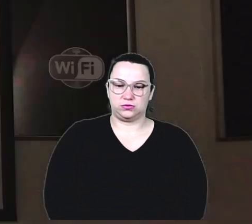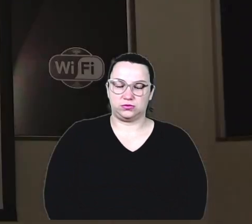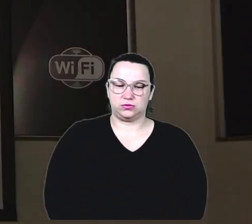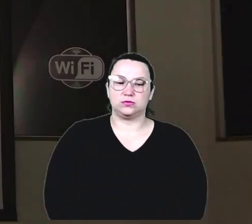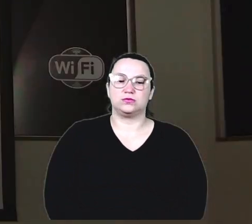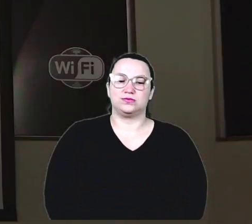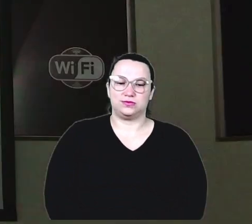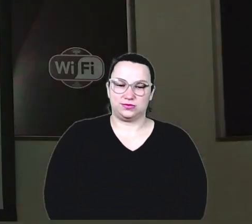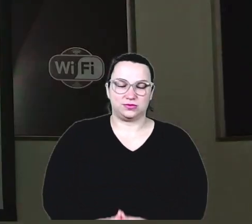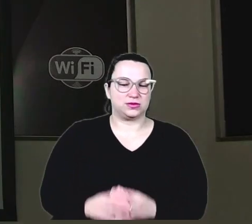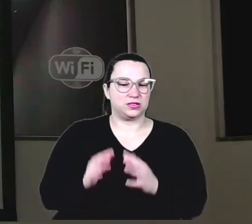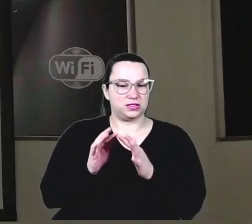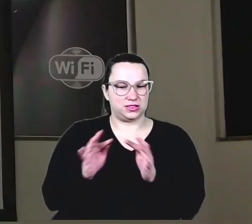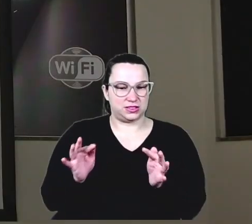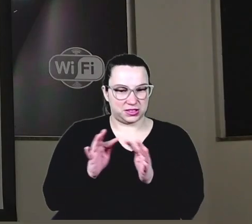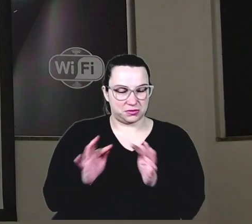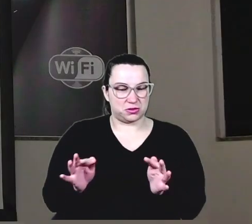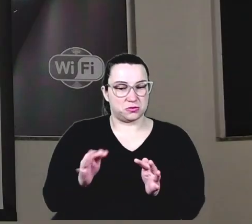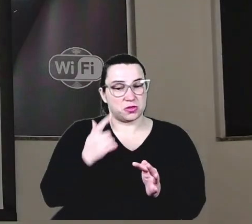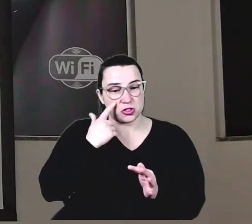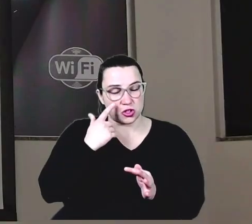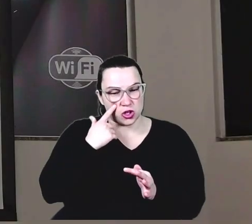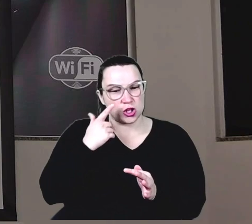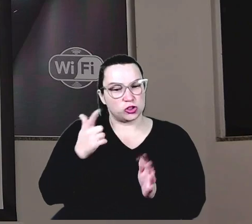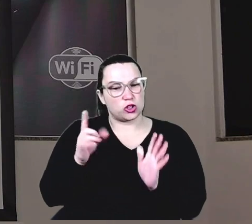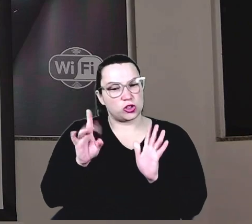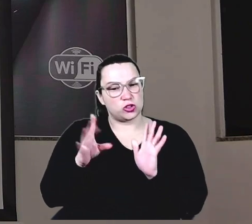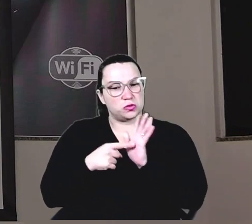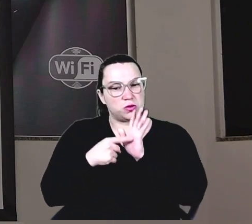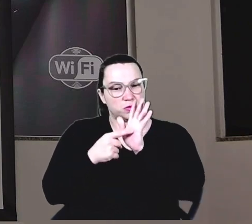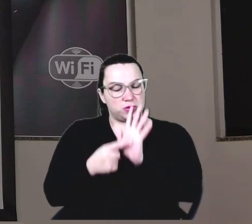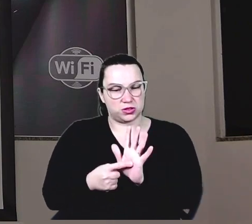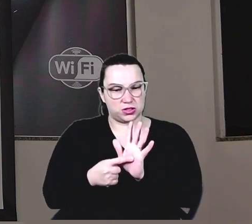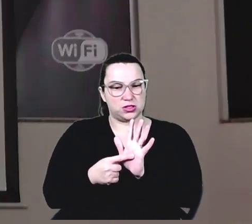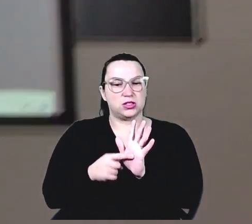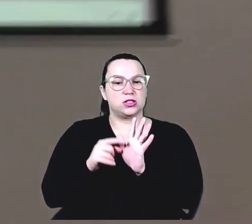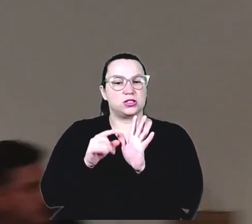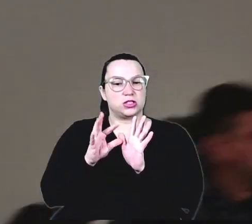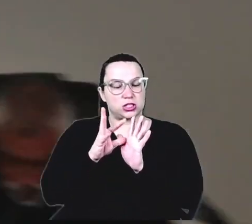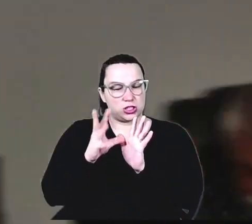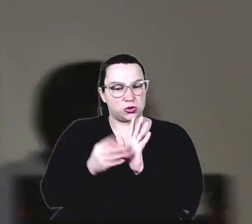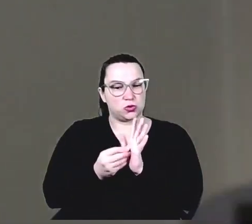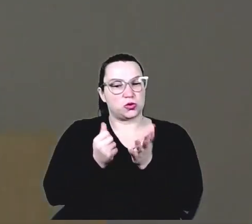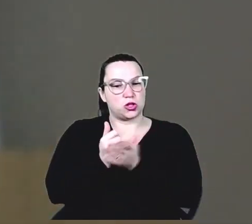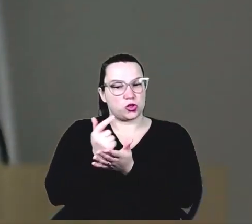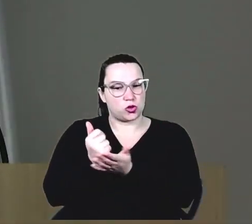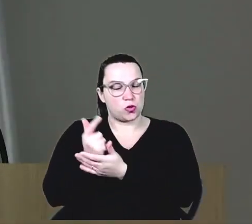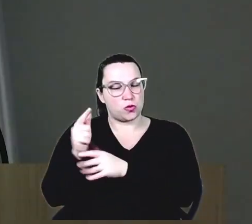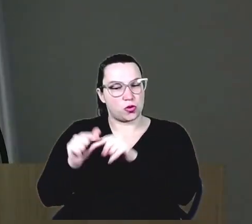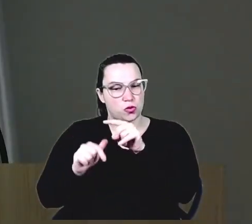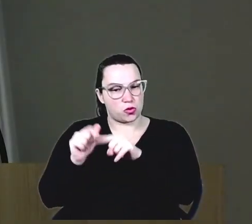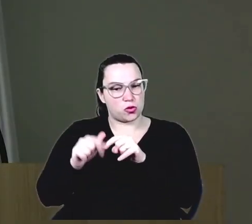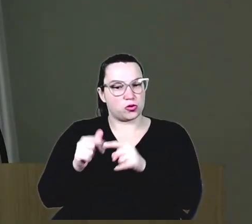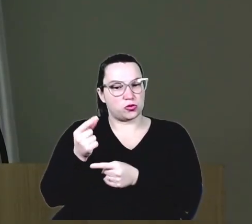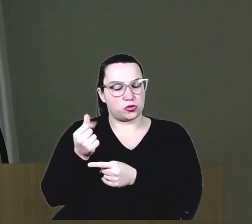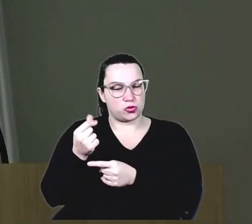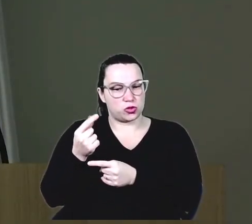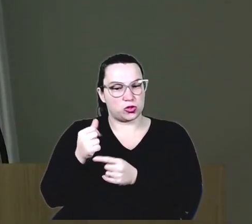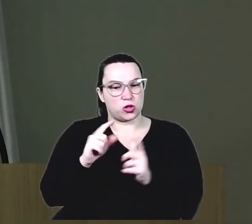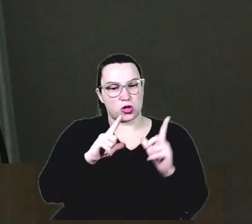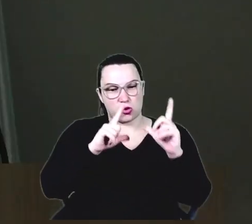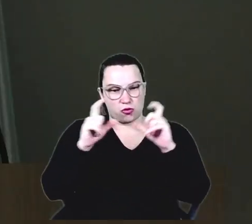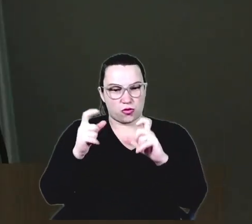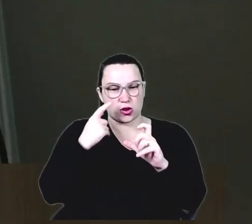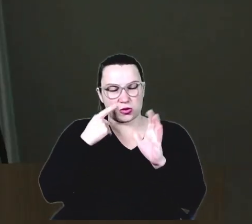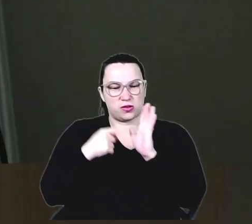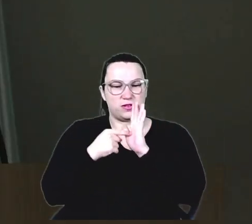Bem simples, bem pequeno, mas é só para mostrar para vocês. Aqui está tudo o que a gente comprou com esse recurso. Pode deixar na foto, por favor? Nem precisa...